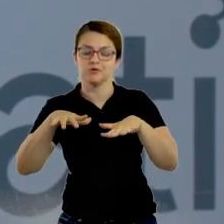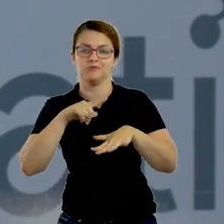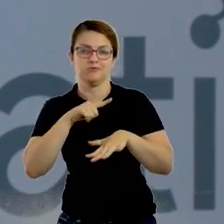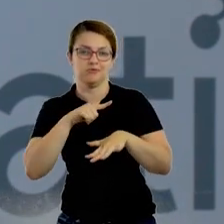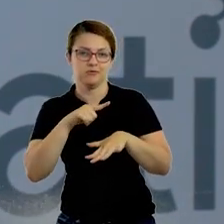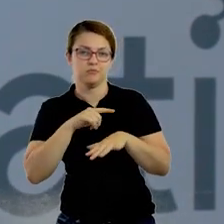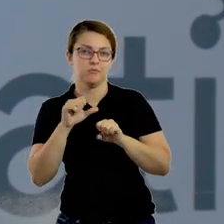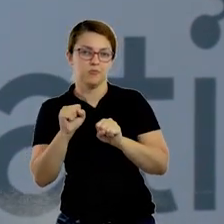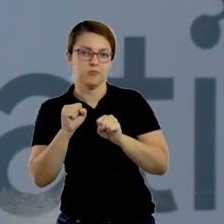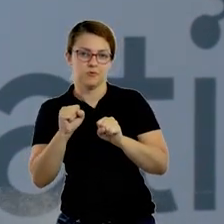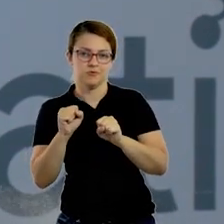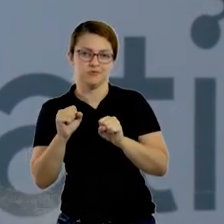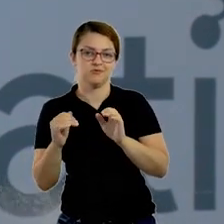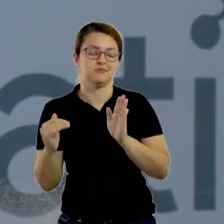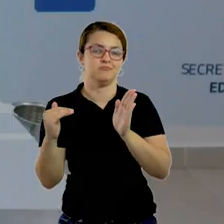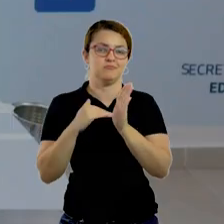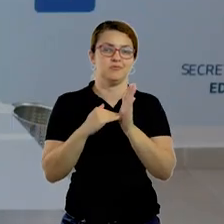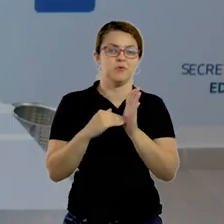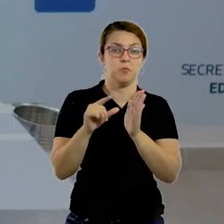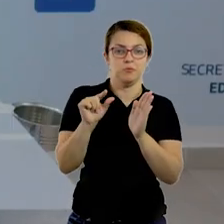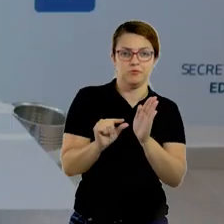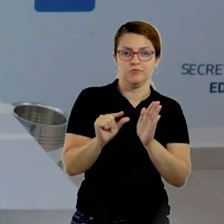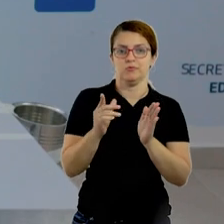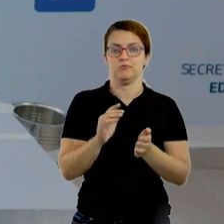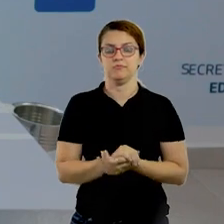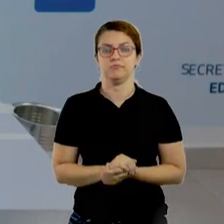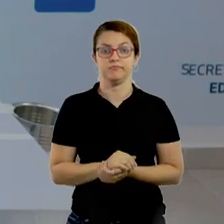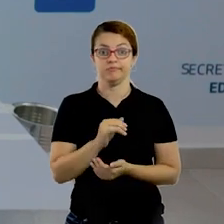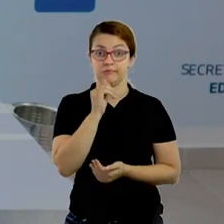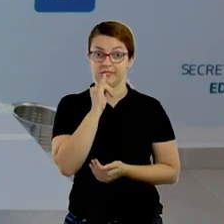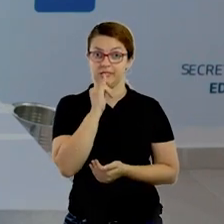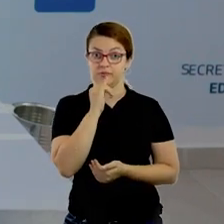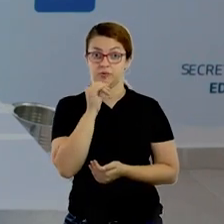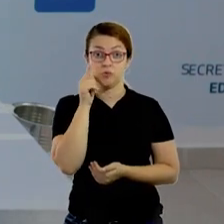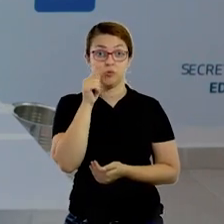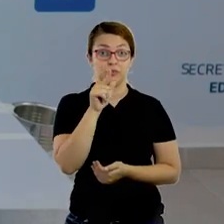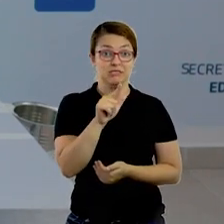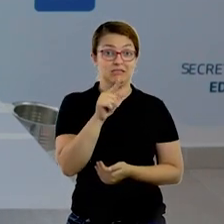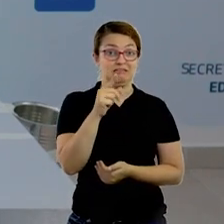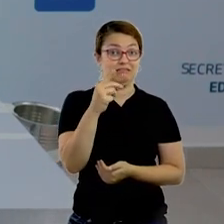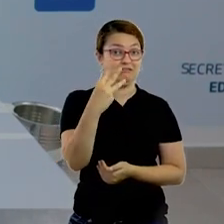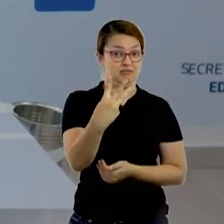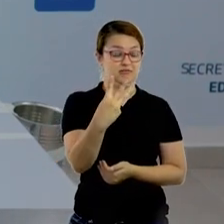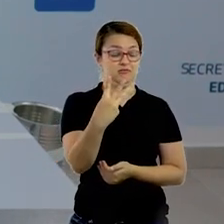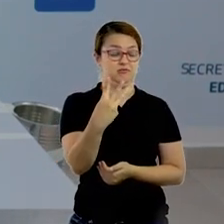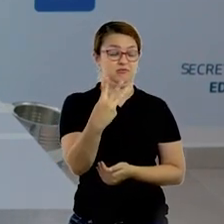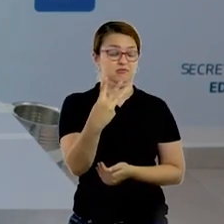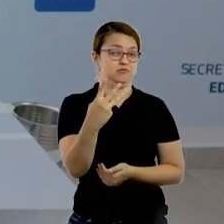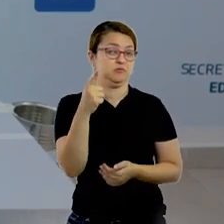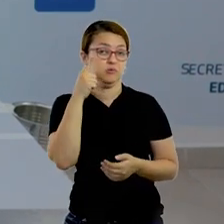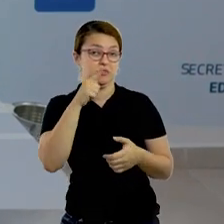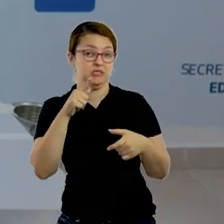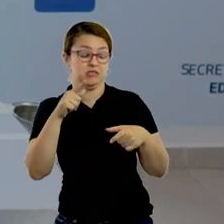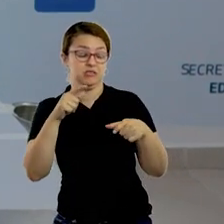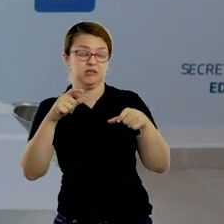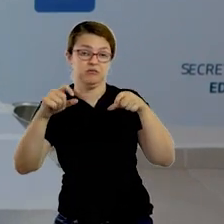que ele deve dar ou o número máximo de passes que ele deve dar. Então, por exemplo, você tem que dar no mínimo três passes para poder